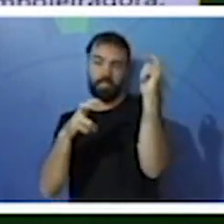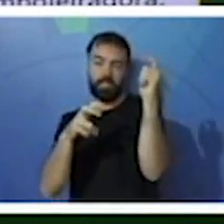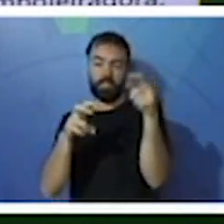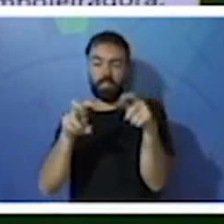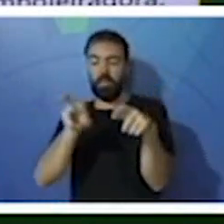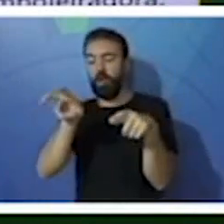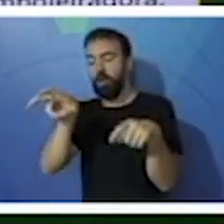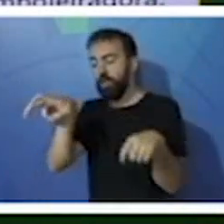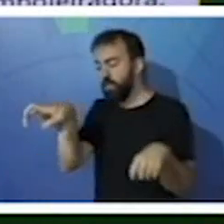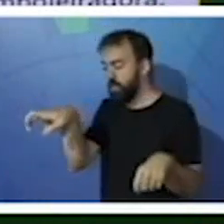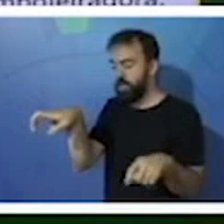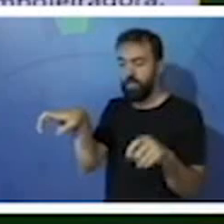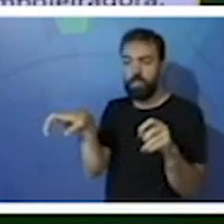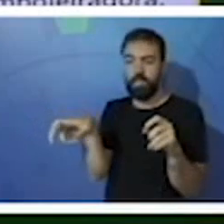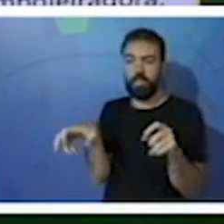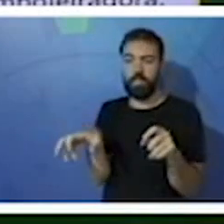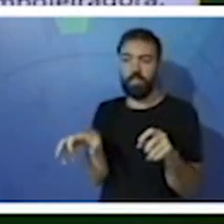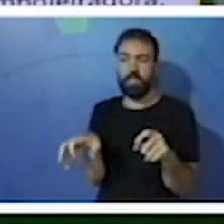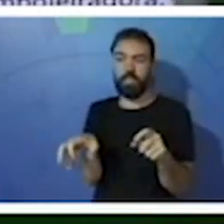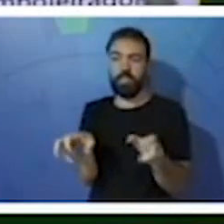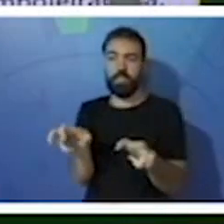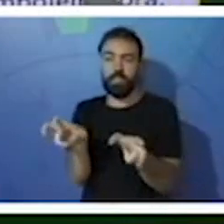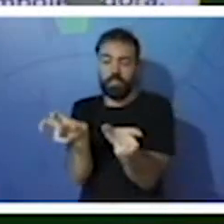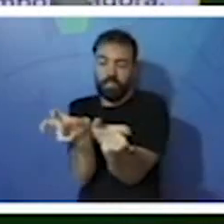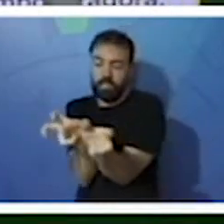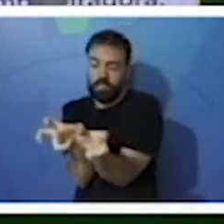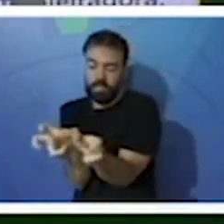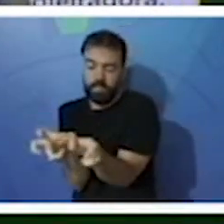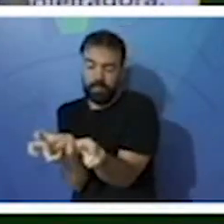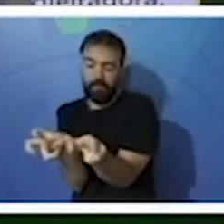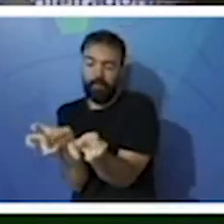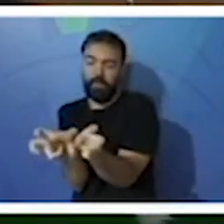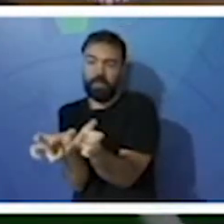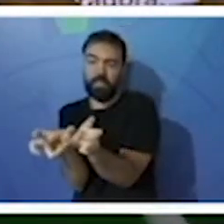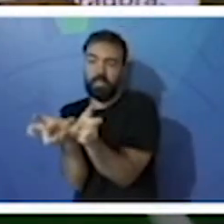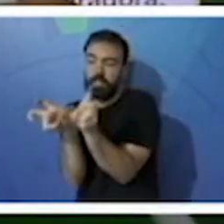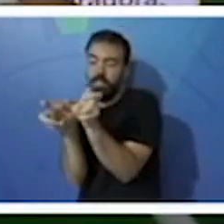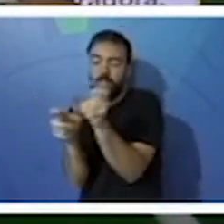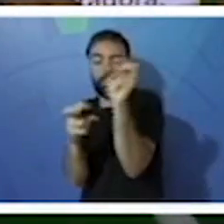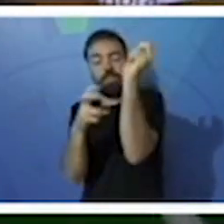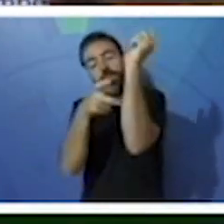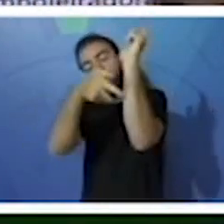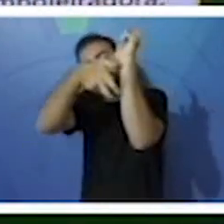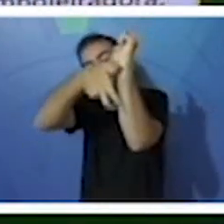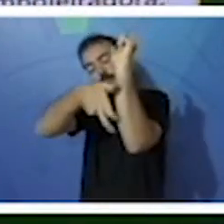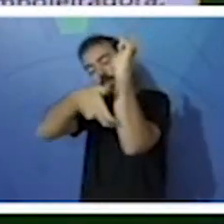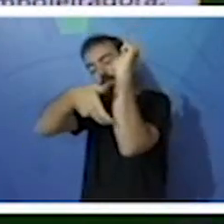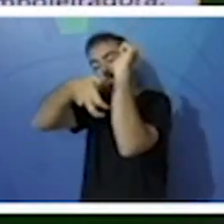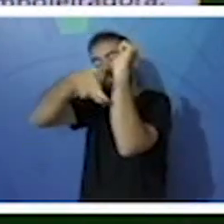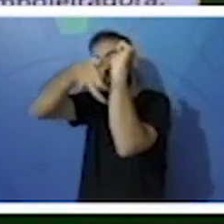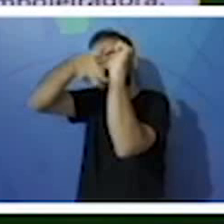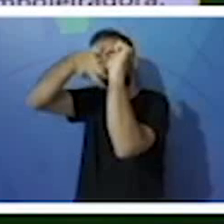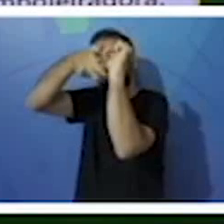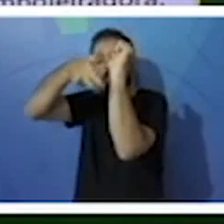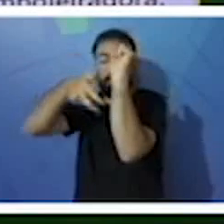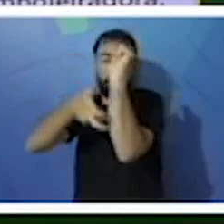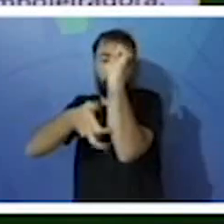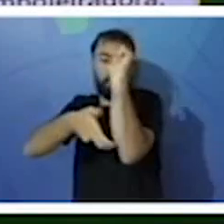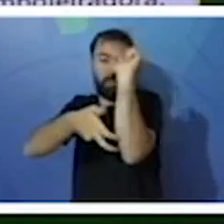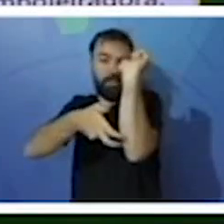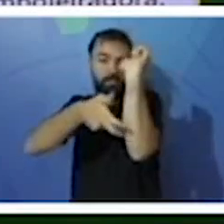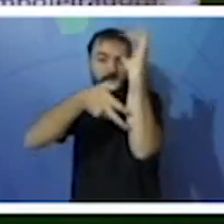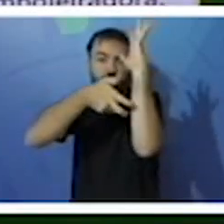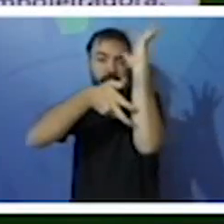dois dedos para trás. Que lhe permite, ó, subir e descer das árvores. Como se fosse uma garrinha, né?